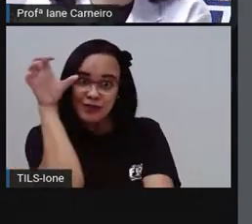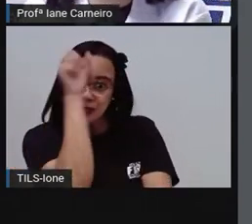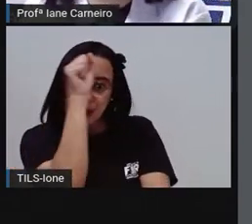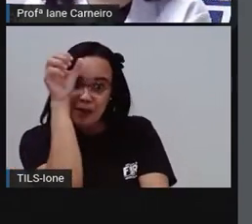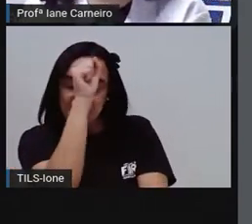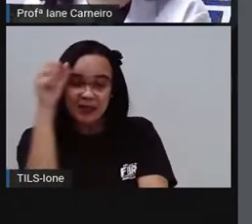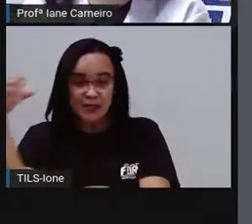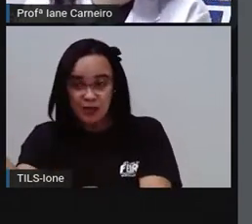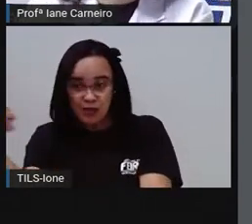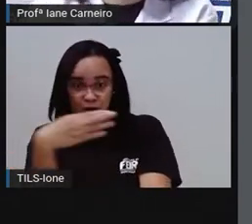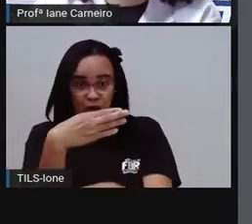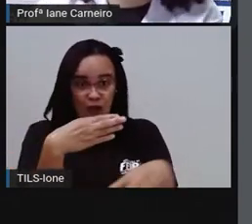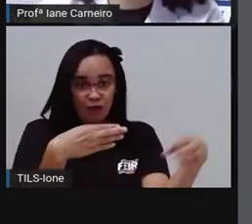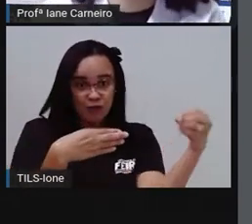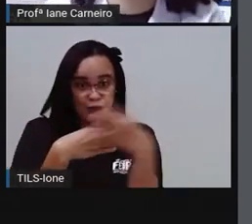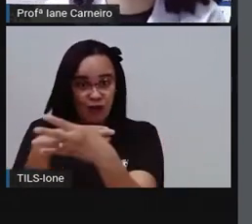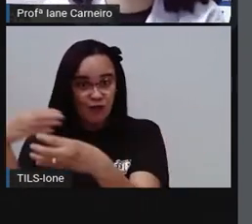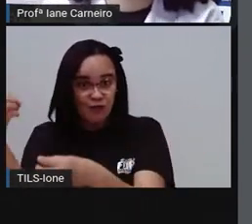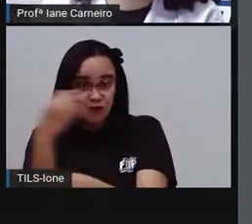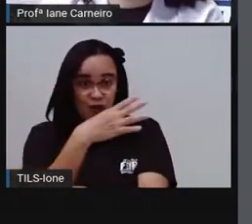e experiências.